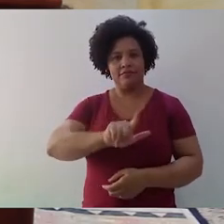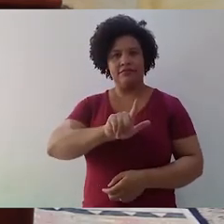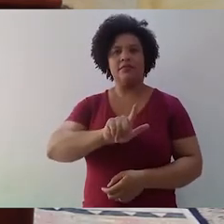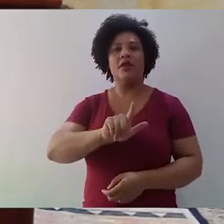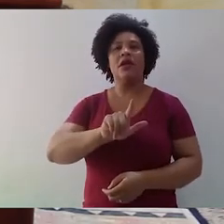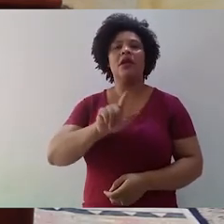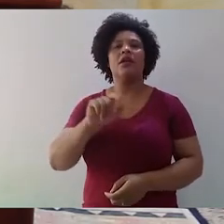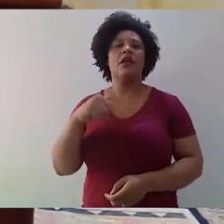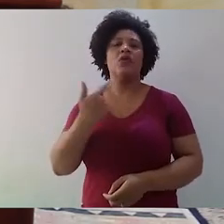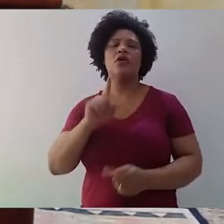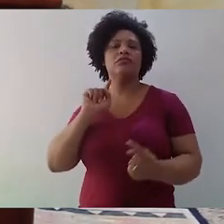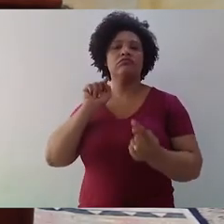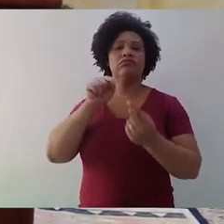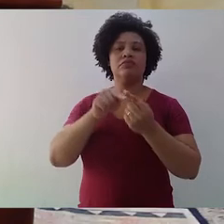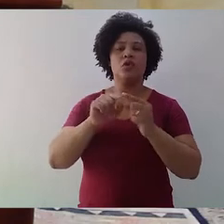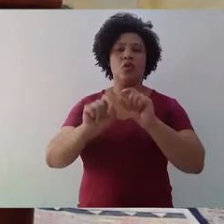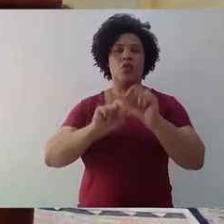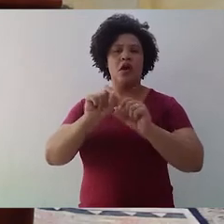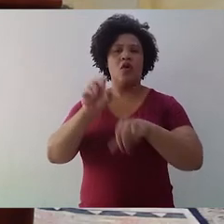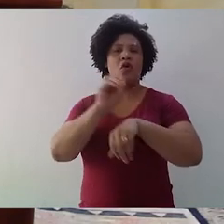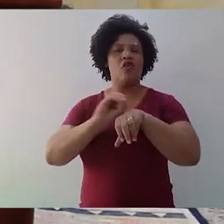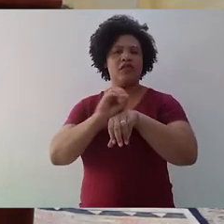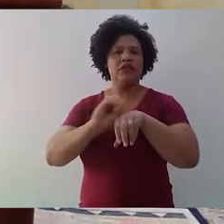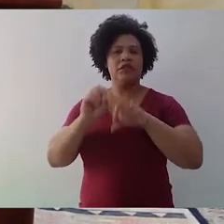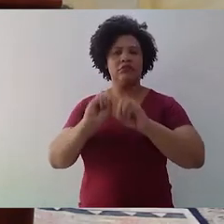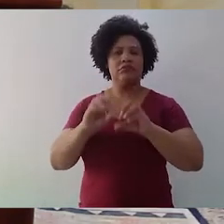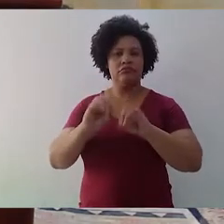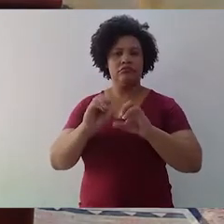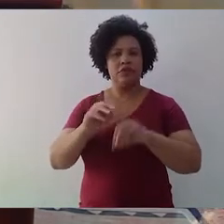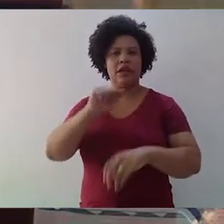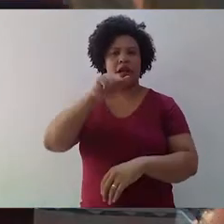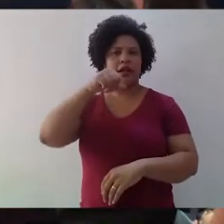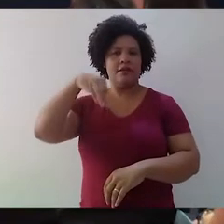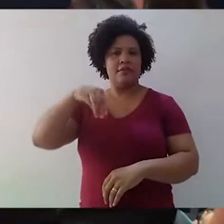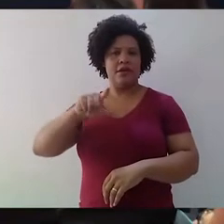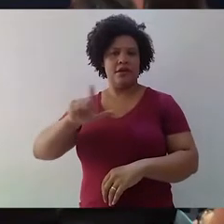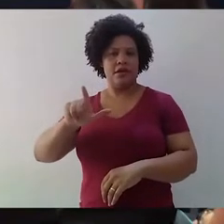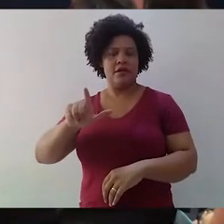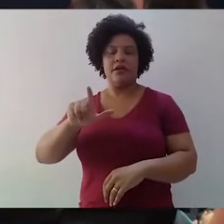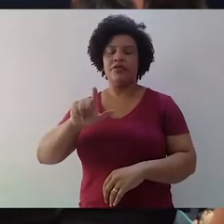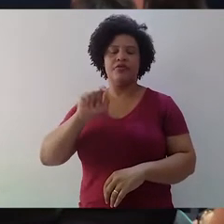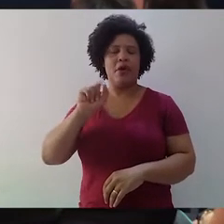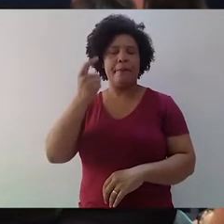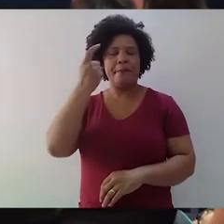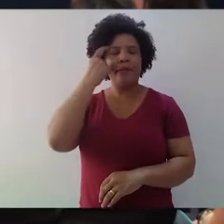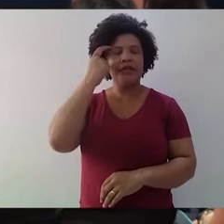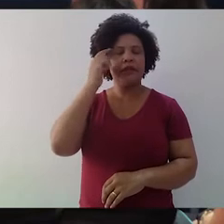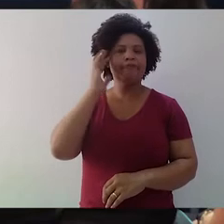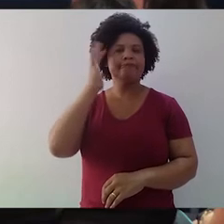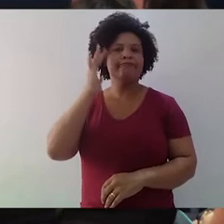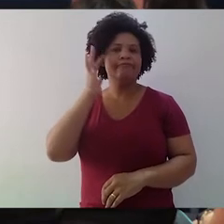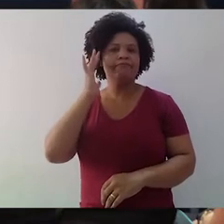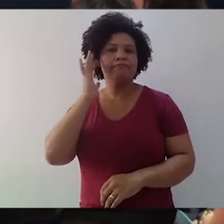o nosso objetivo nessas oficinas na Academia Mineira de Letras? Foi pensar nas